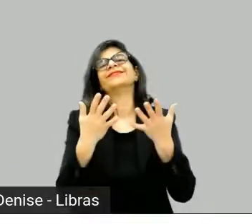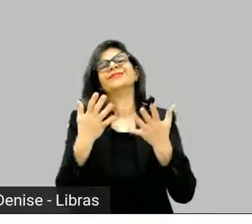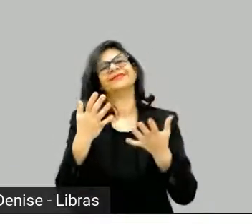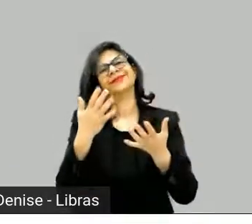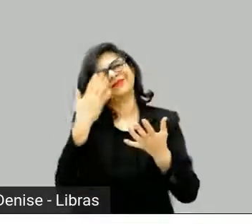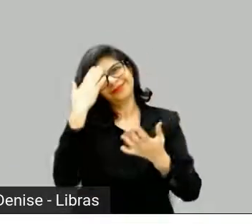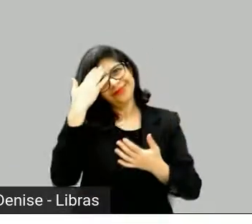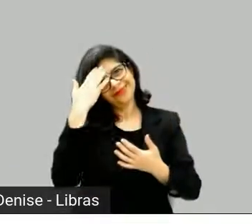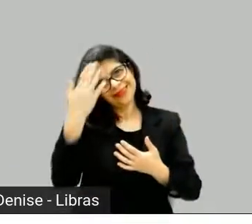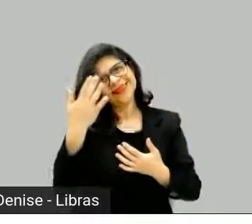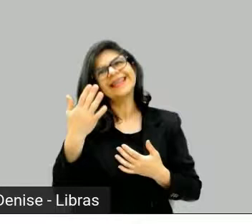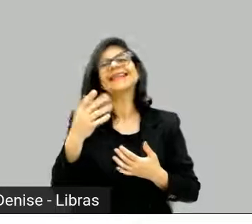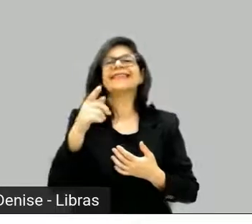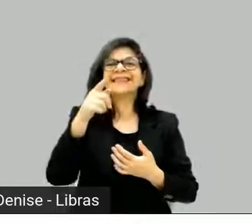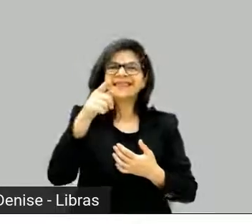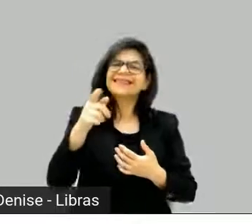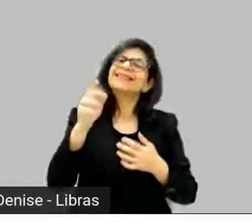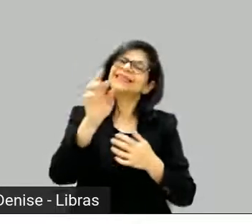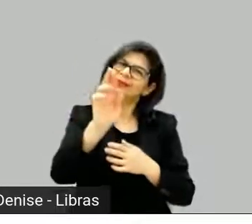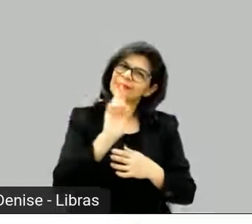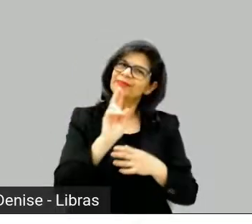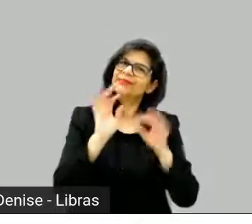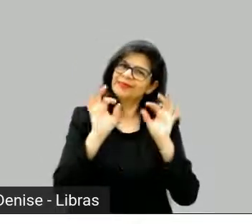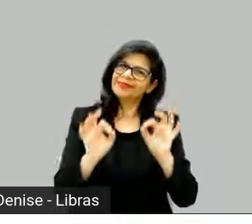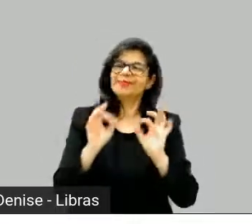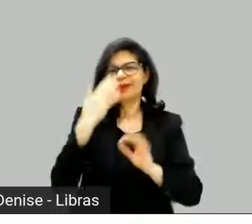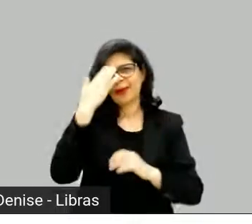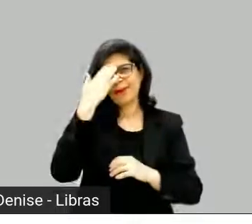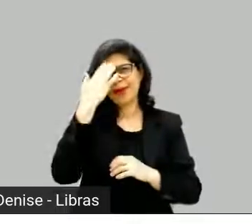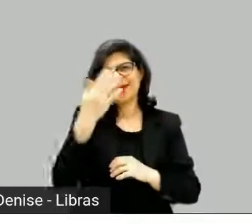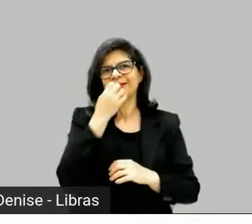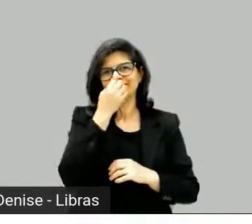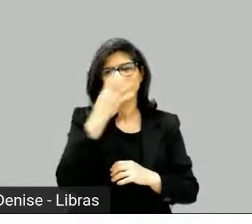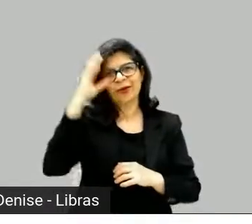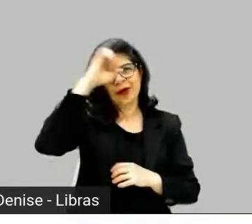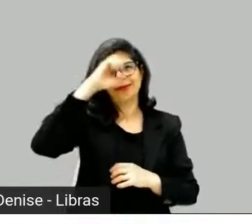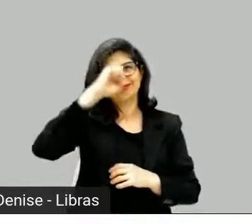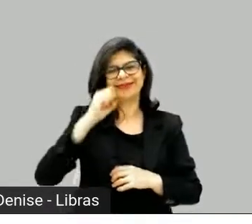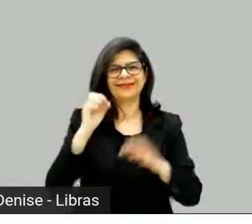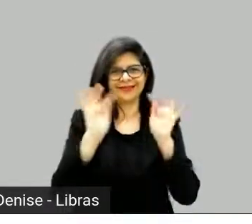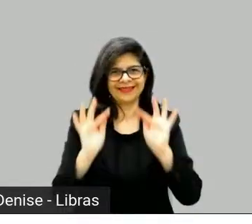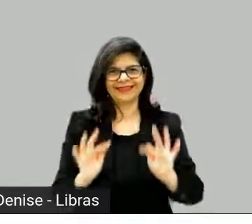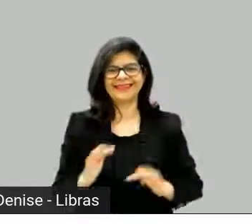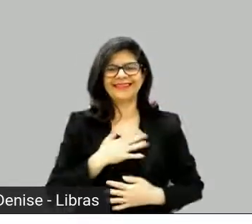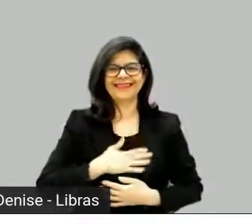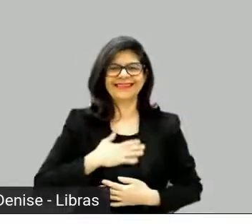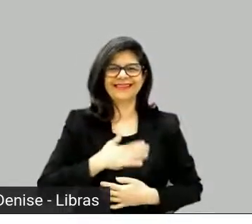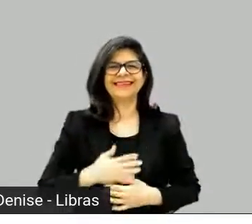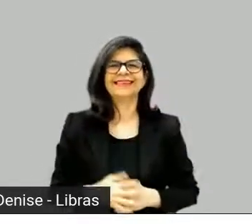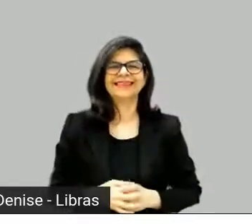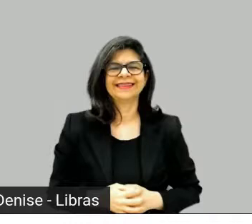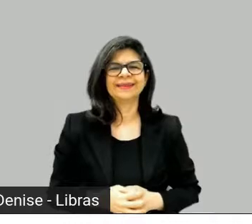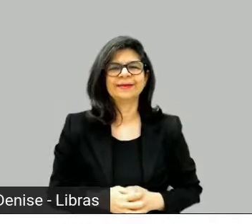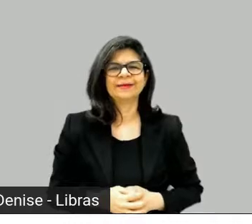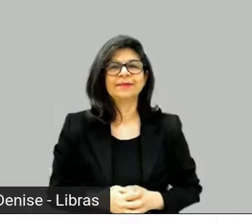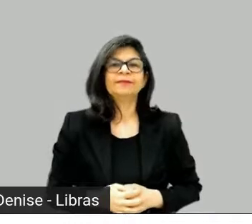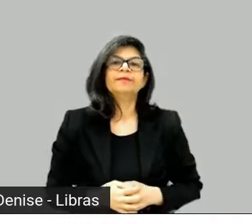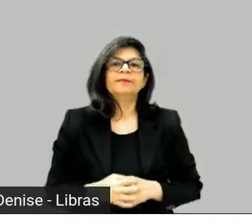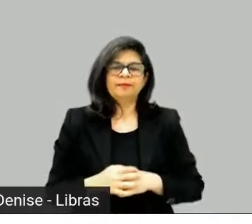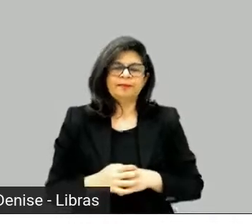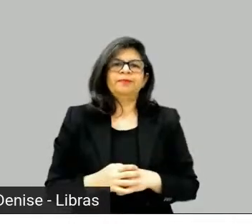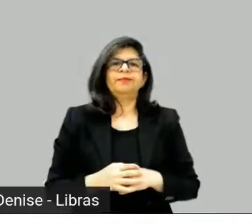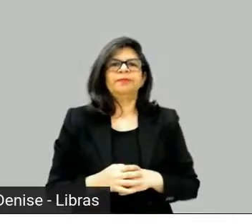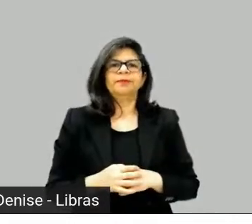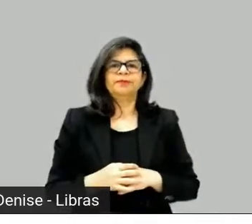ficamos felizes. Davi, me conta uma coisa, que tipo de série que você está assistindo agora? O que que, tipo,